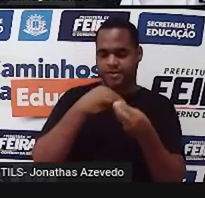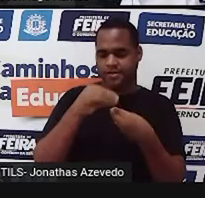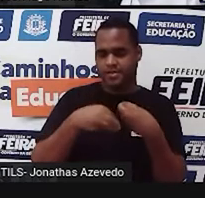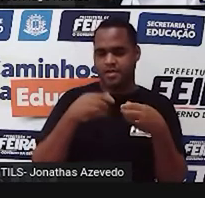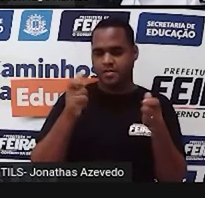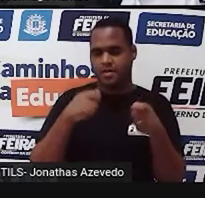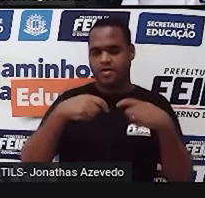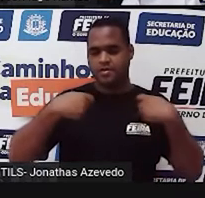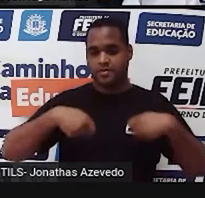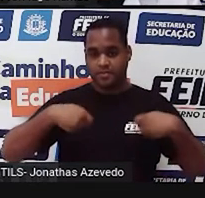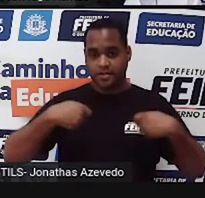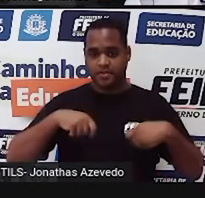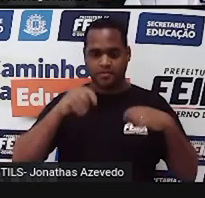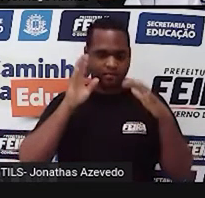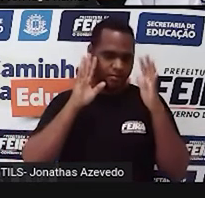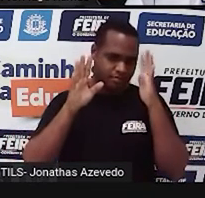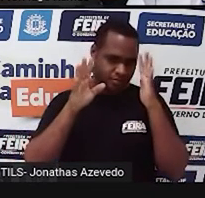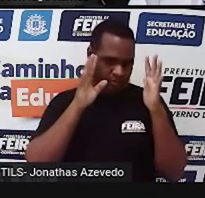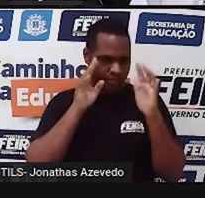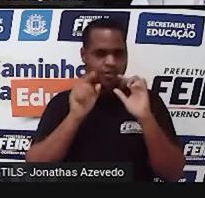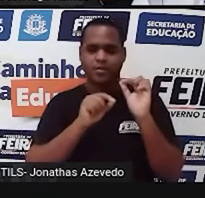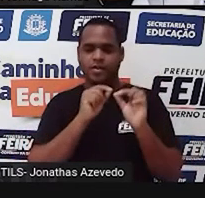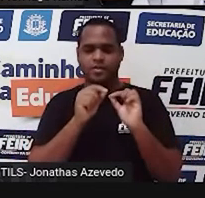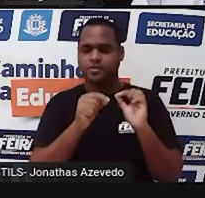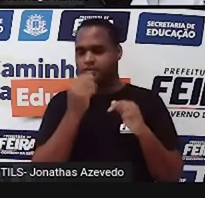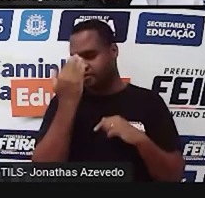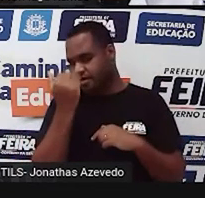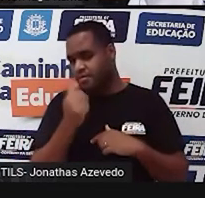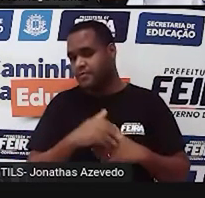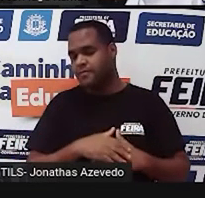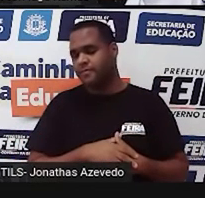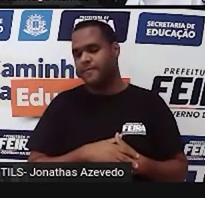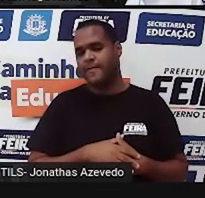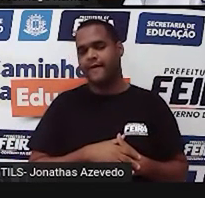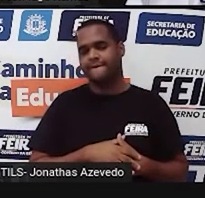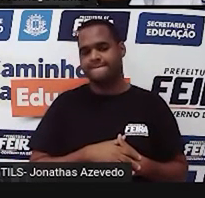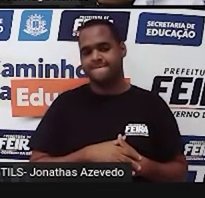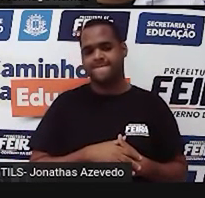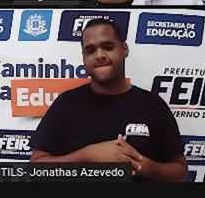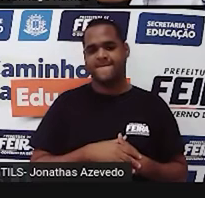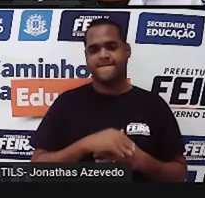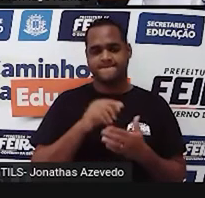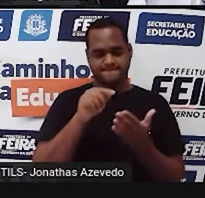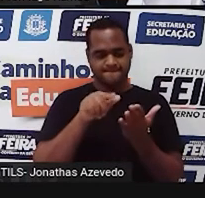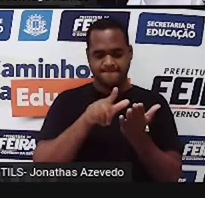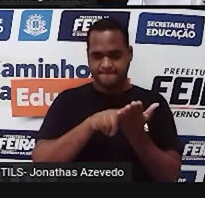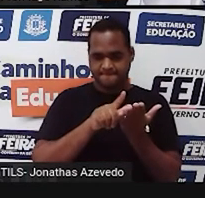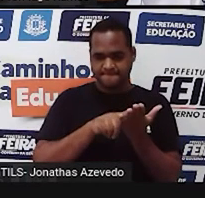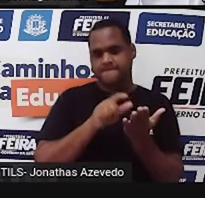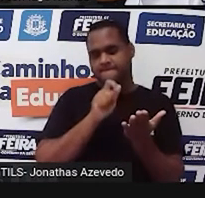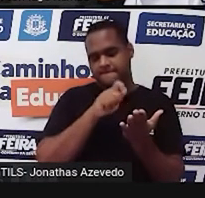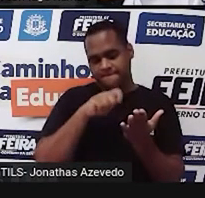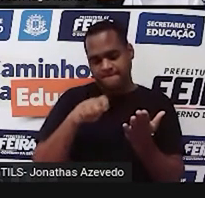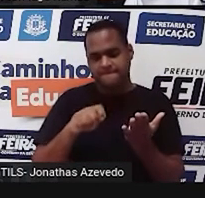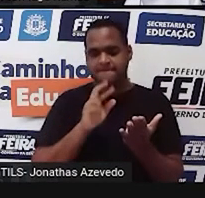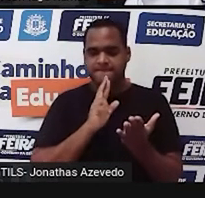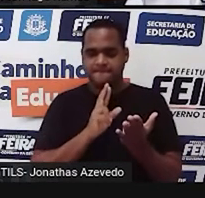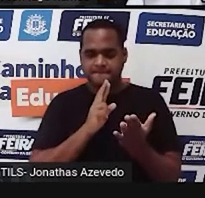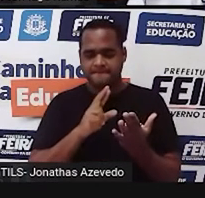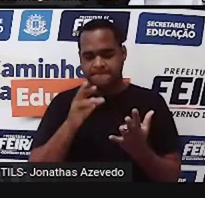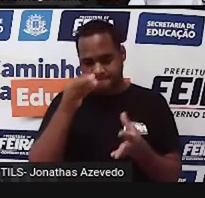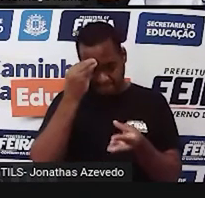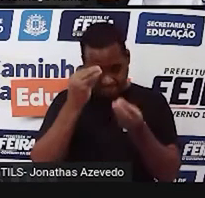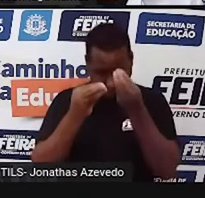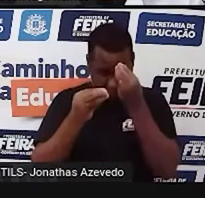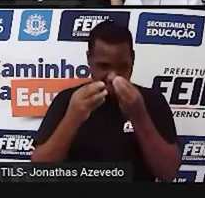a gente vai precisar rascunhar, sabe? Fazer aqueles rascunhos no caderno, aqueles registros que são